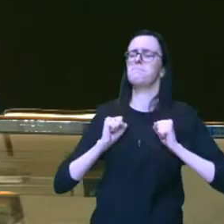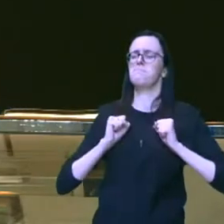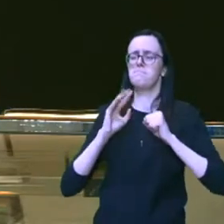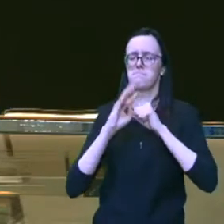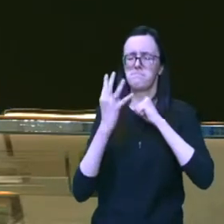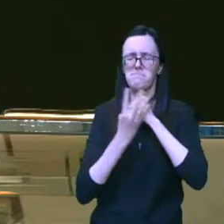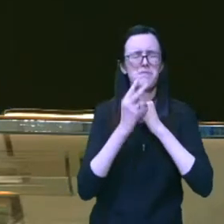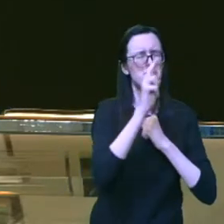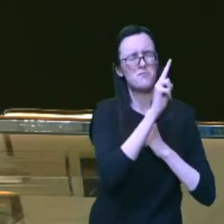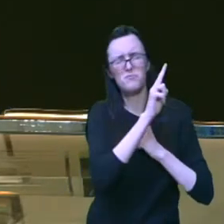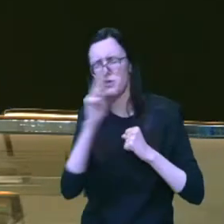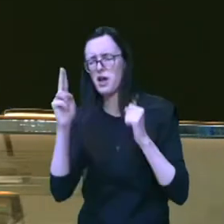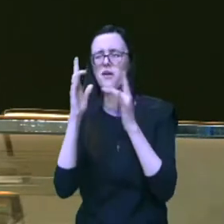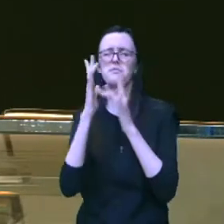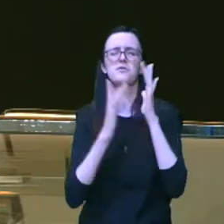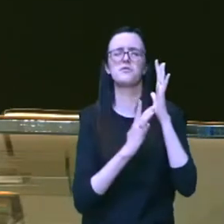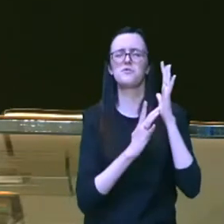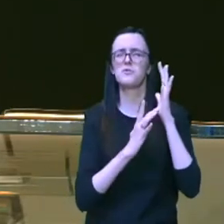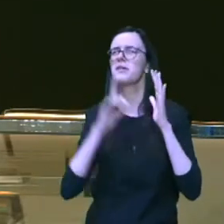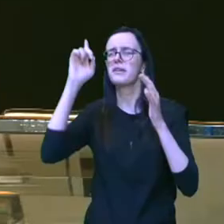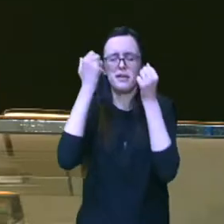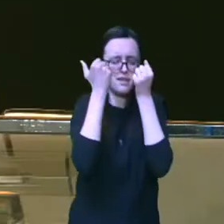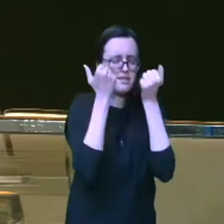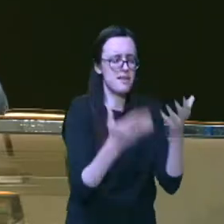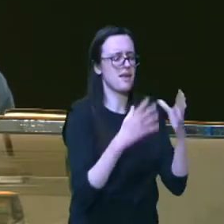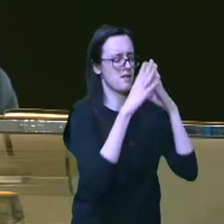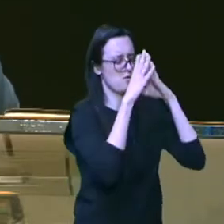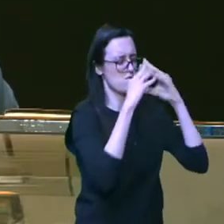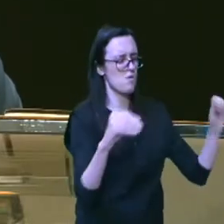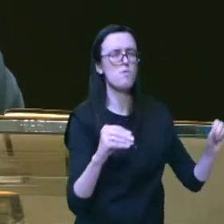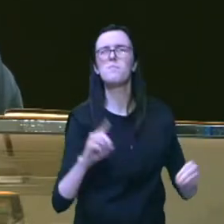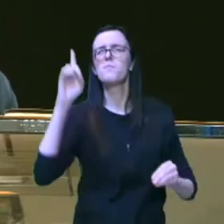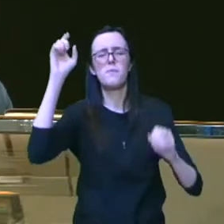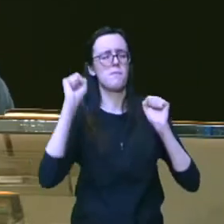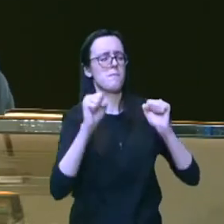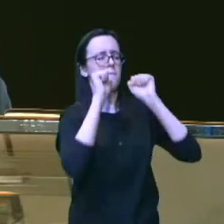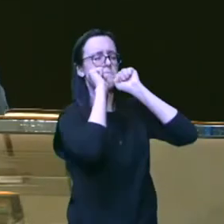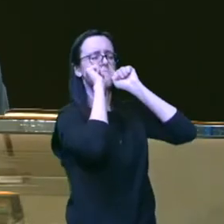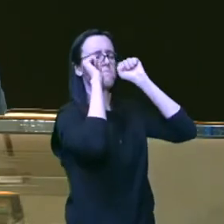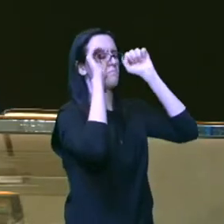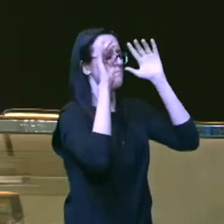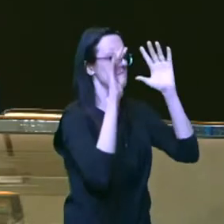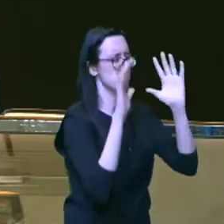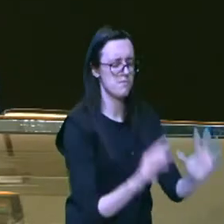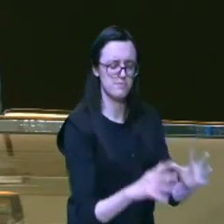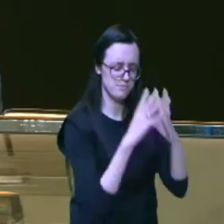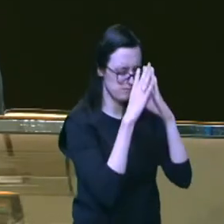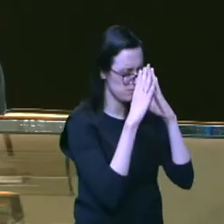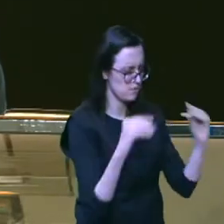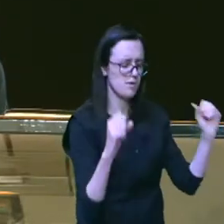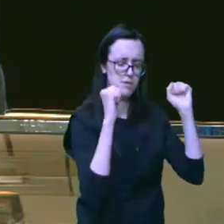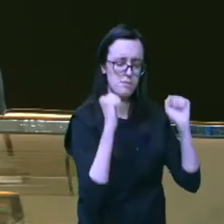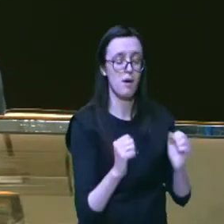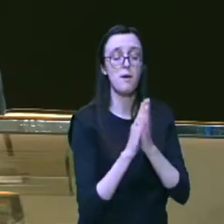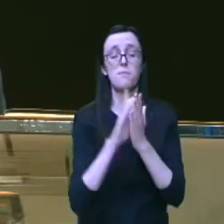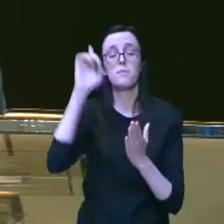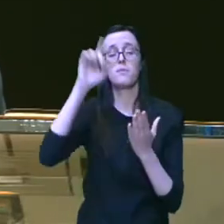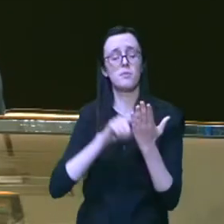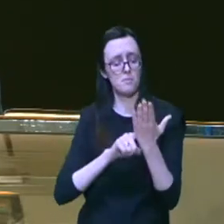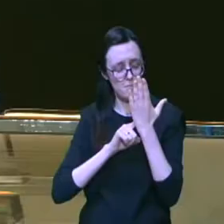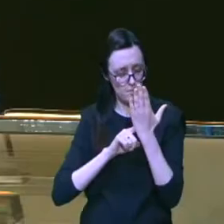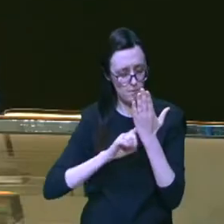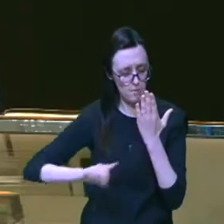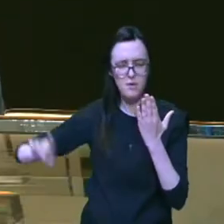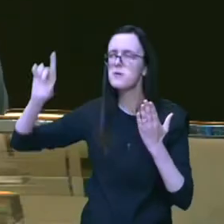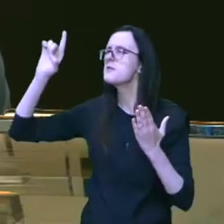Covid, em nome de Jesus traz a tua cura, derrama o teu bálsamo de cura tua palavra diz que o Senhor é o